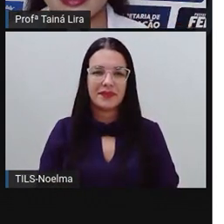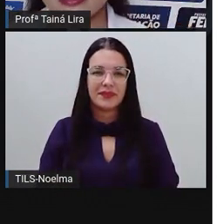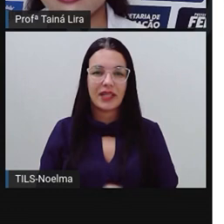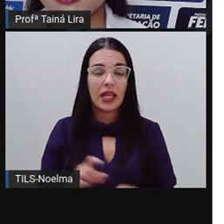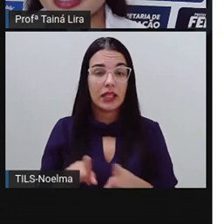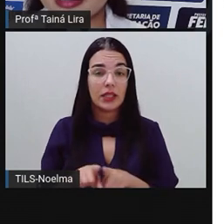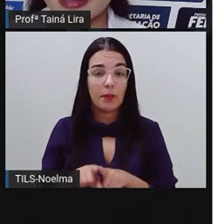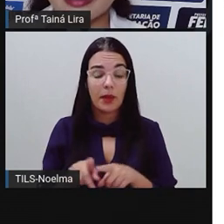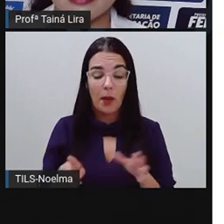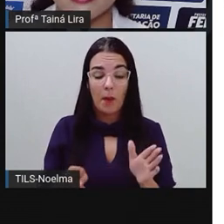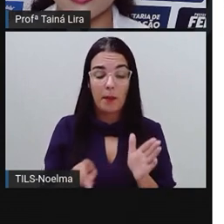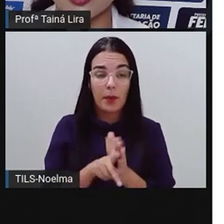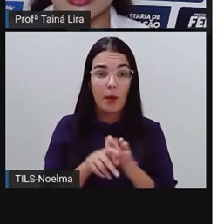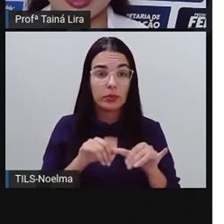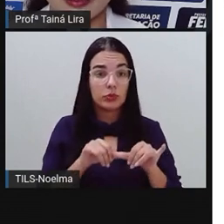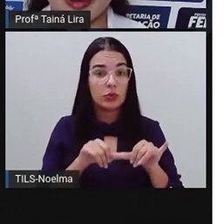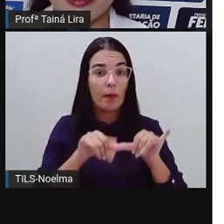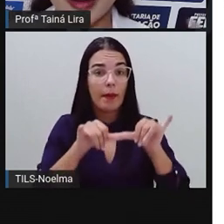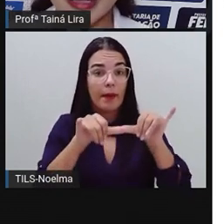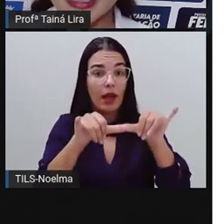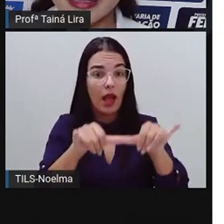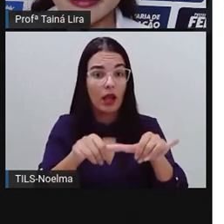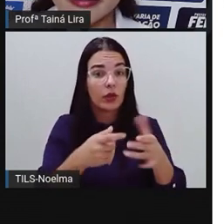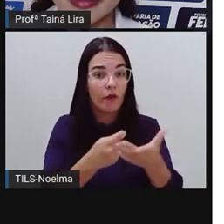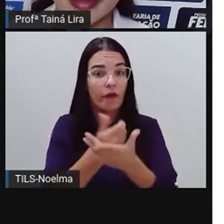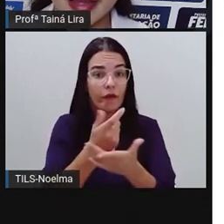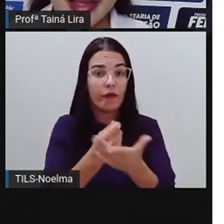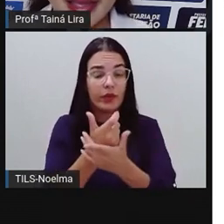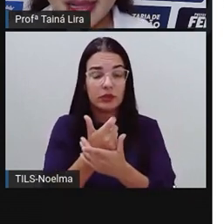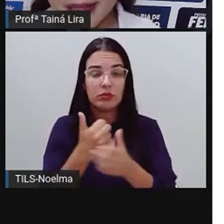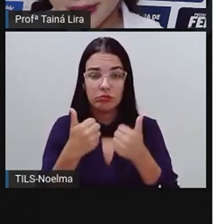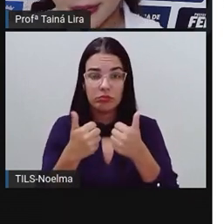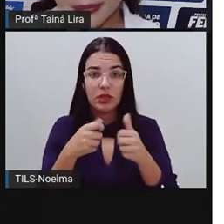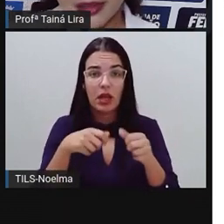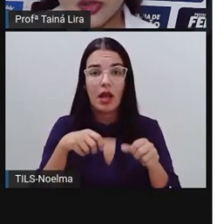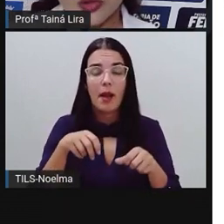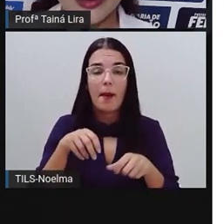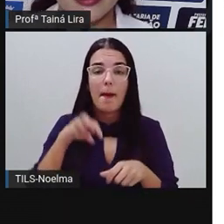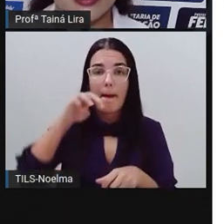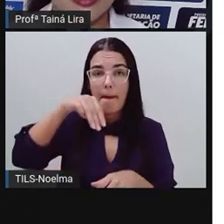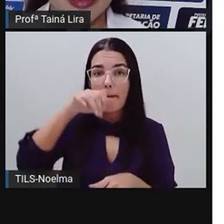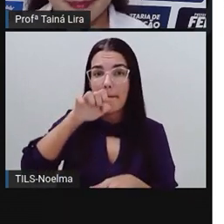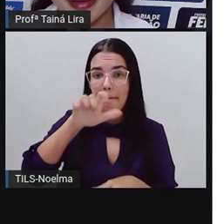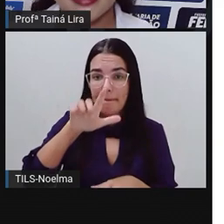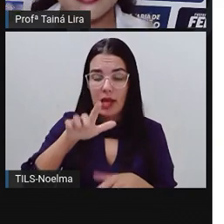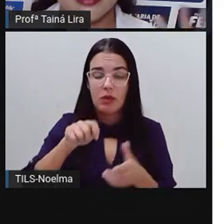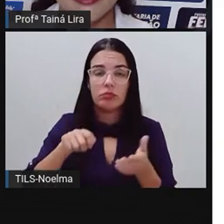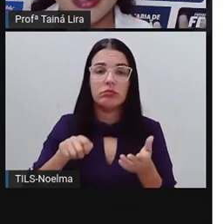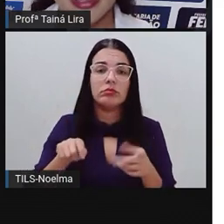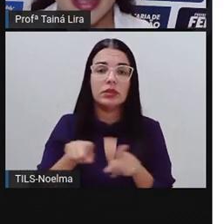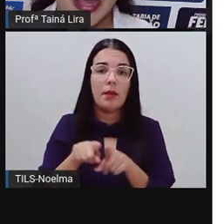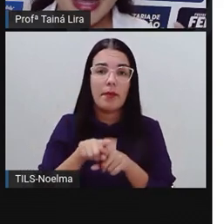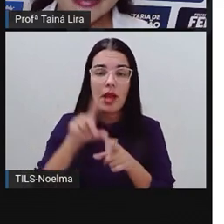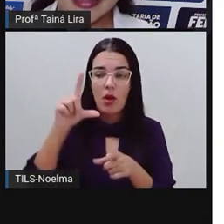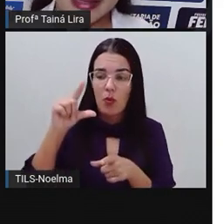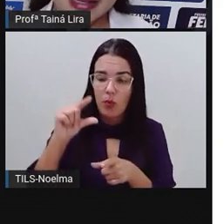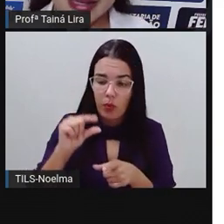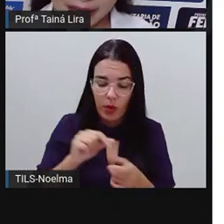supermercados vendem aí essa mistura do mel com agrião, tá? Ela também ajuda a reduzir a pressão